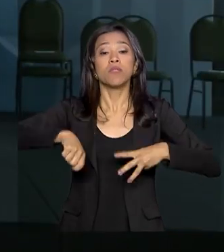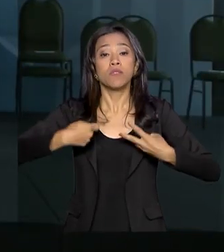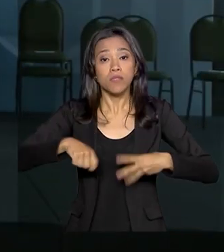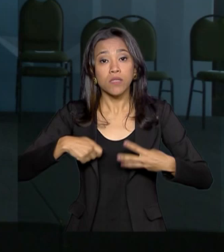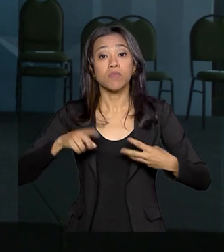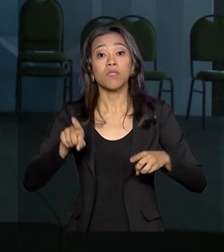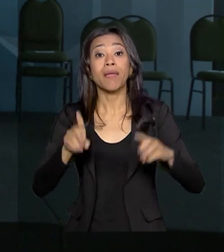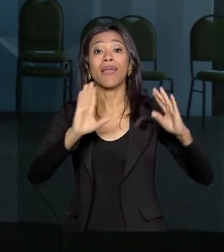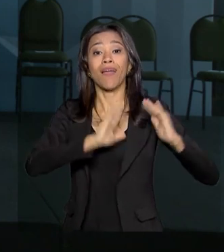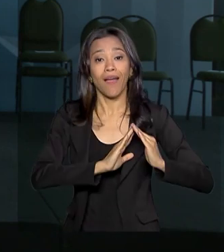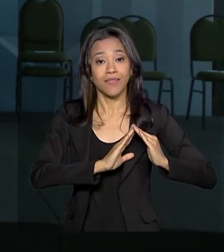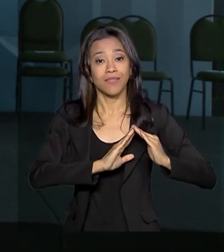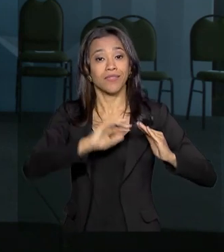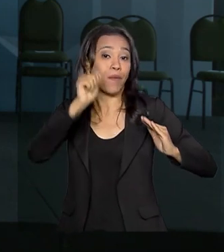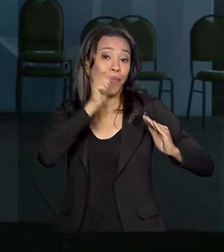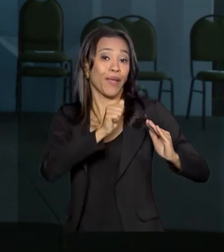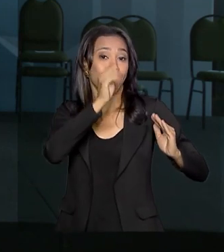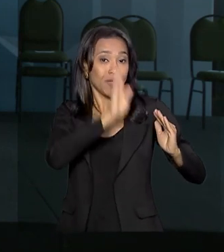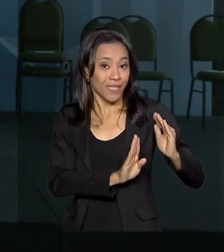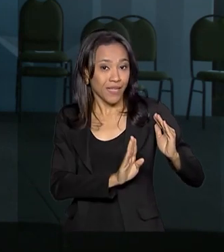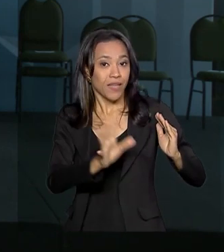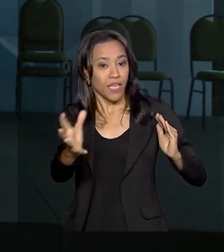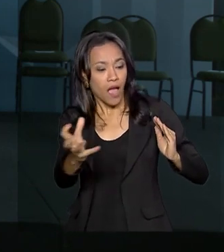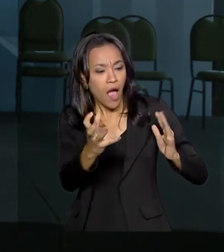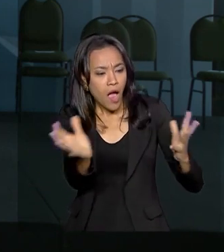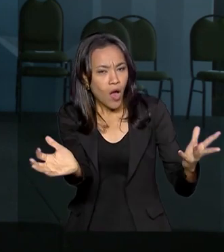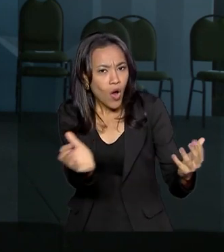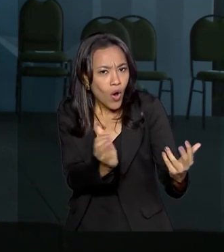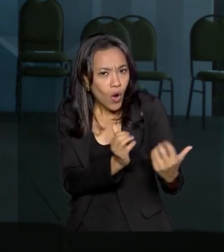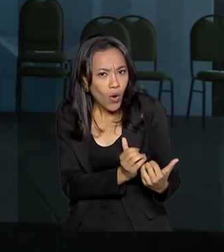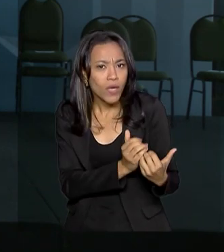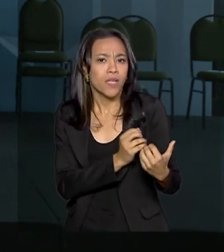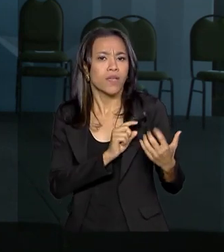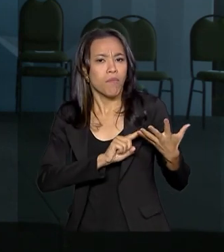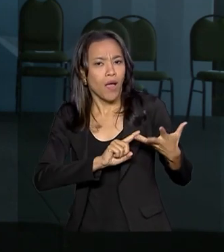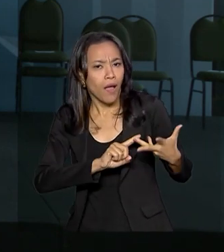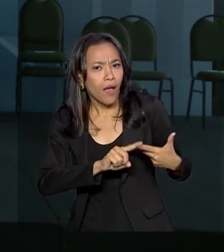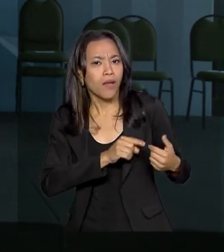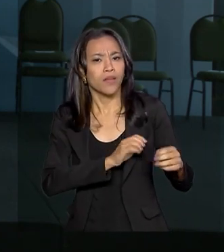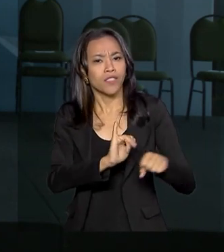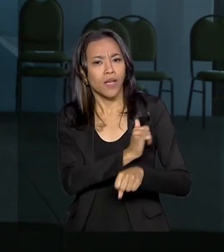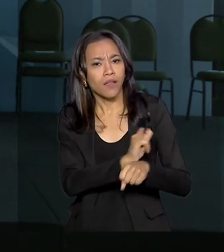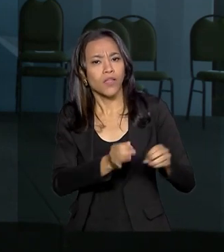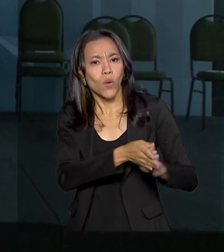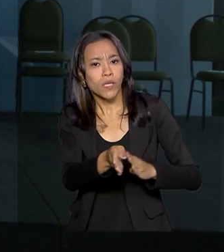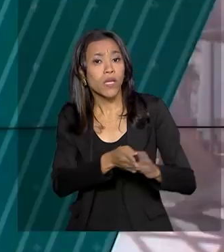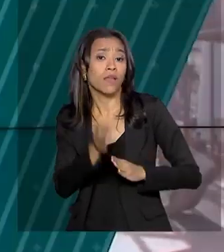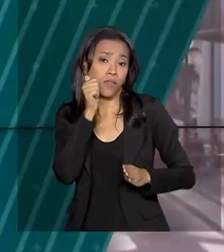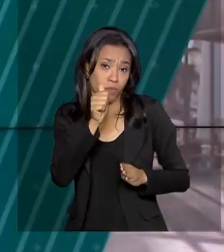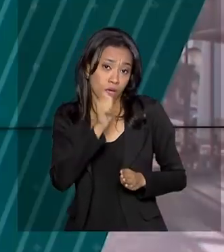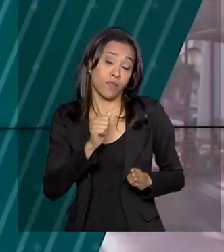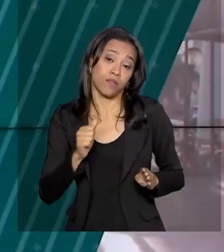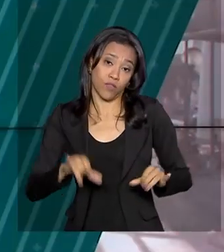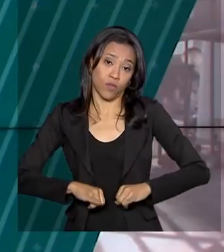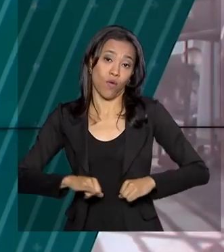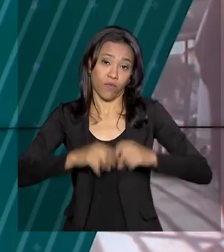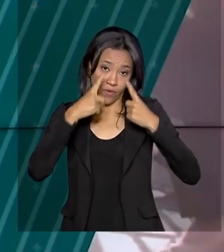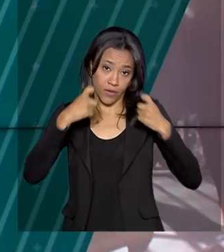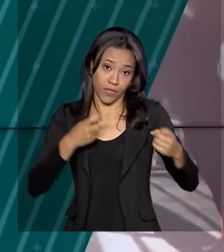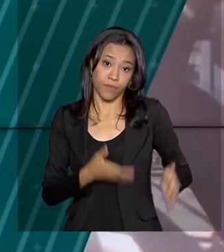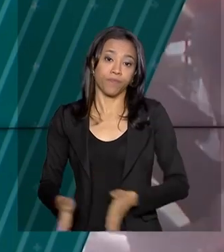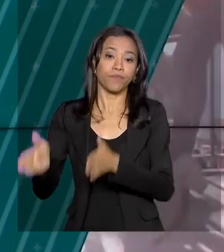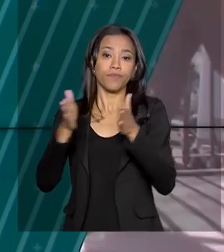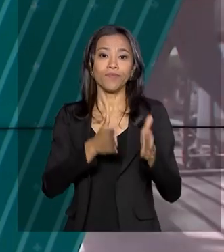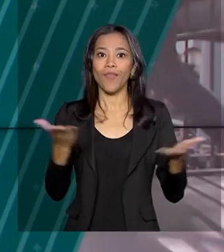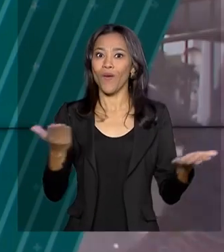casas da mulher brasileira, que são casas que reúnem todos os serviços de proteção para a mulher em situação de violência. Vamos falar